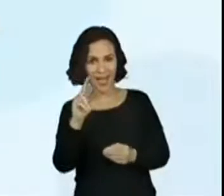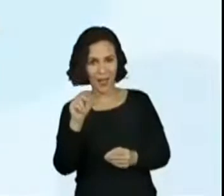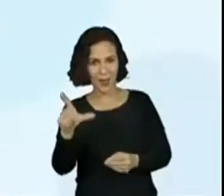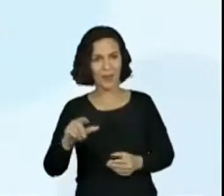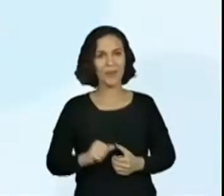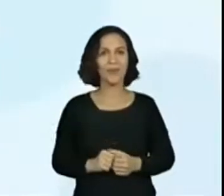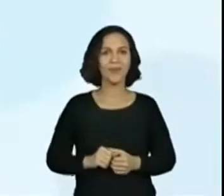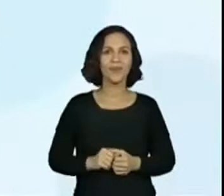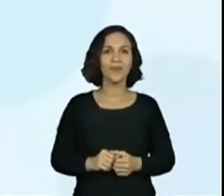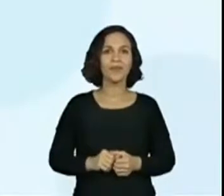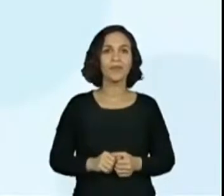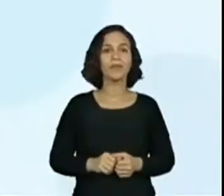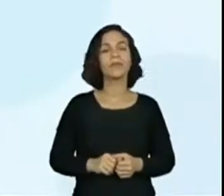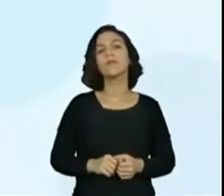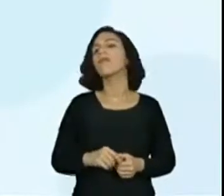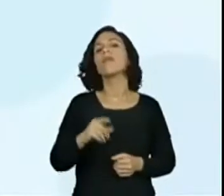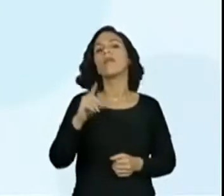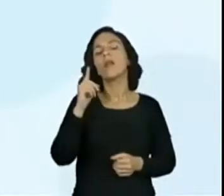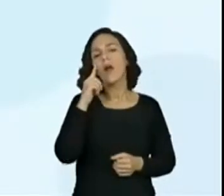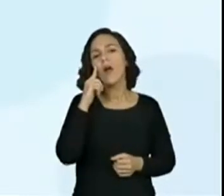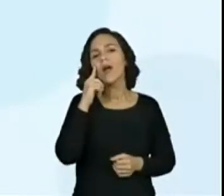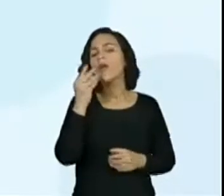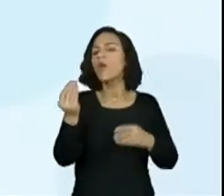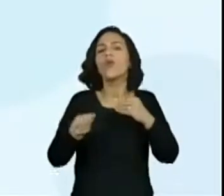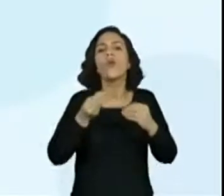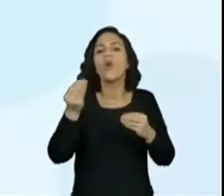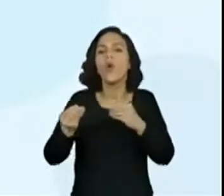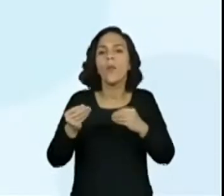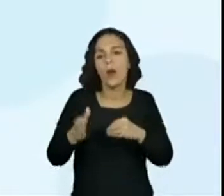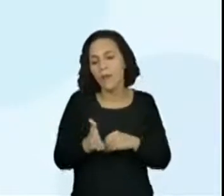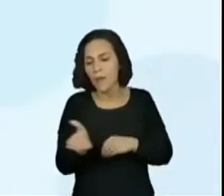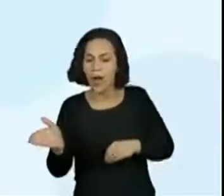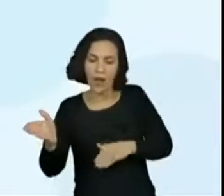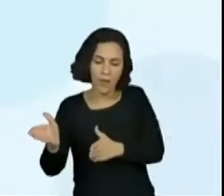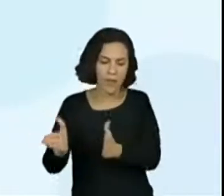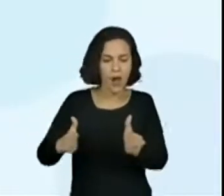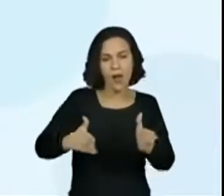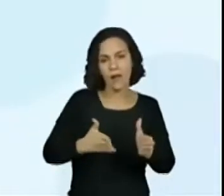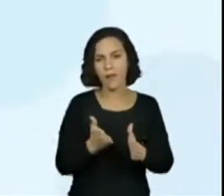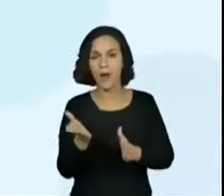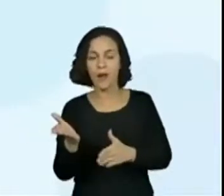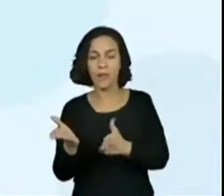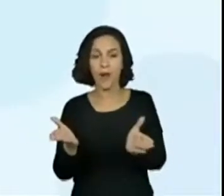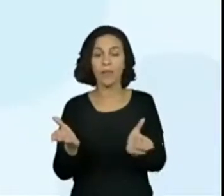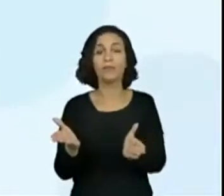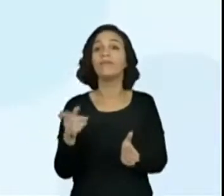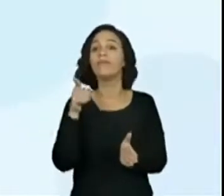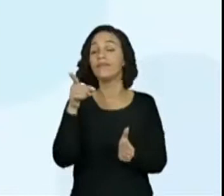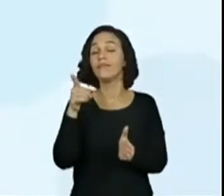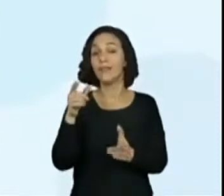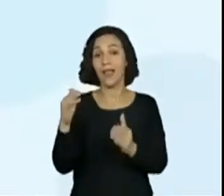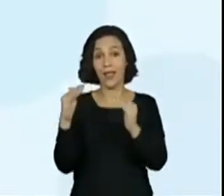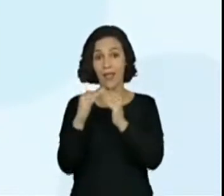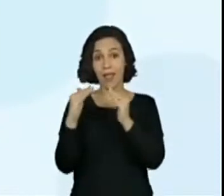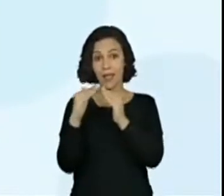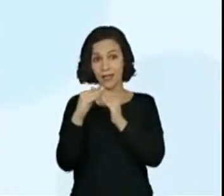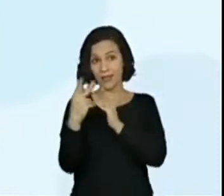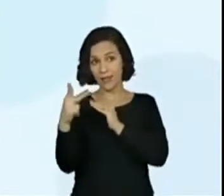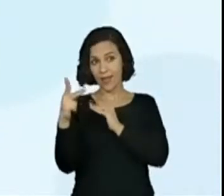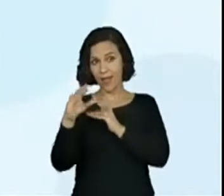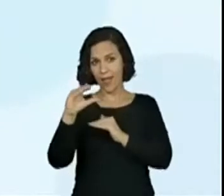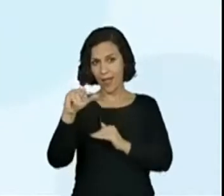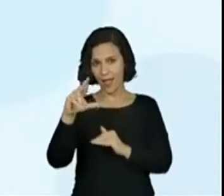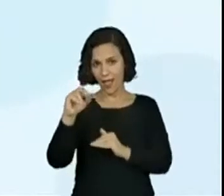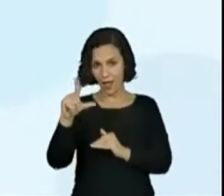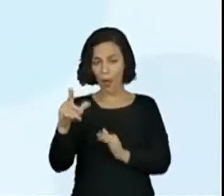lugares. Descreva as coordenadas que a família da Carol deve percorrer da sua casa até a